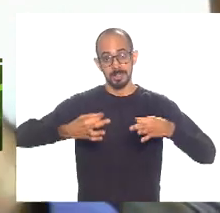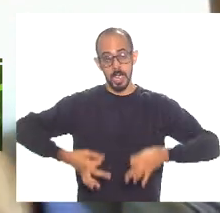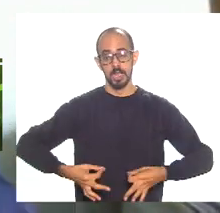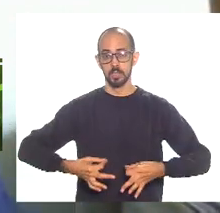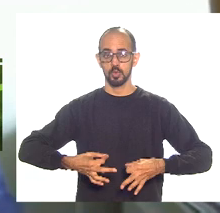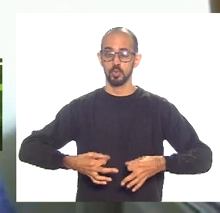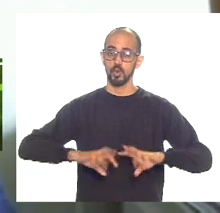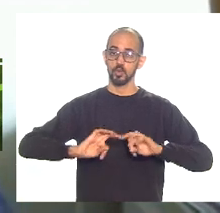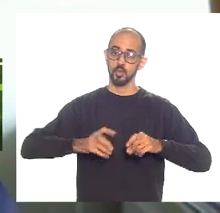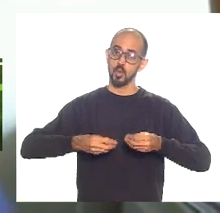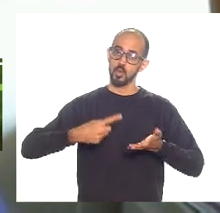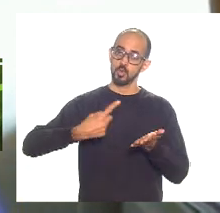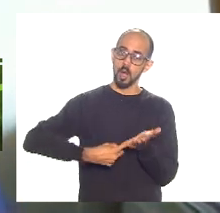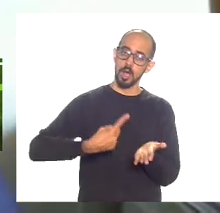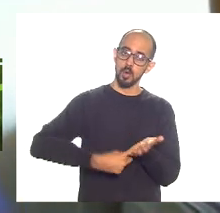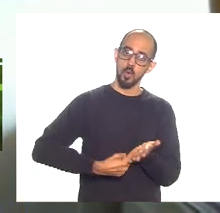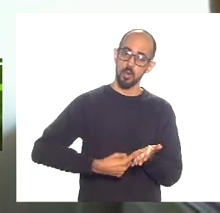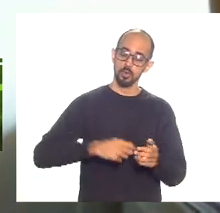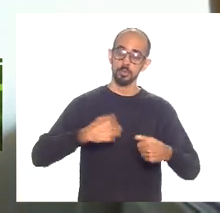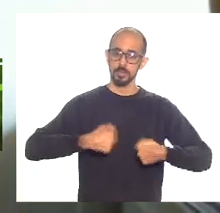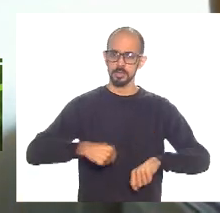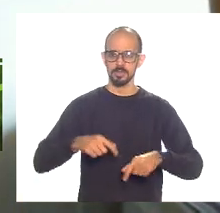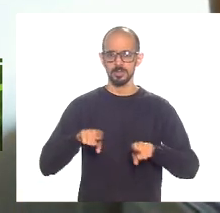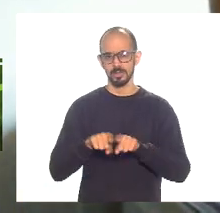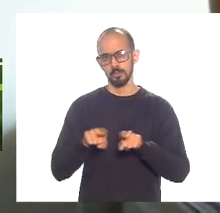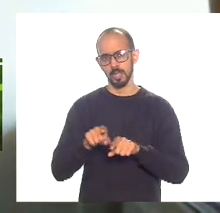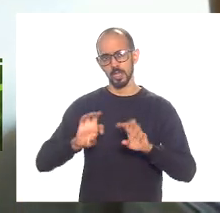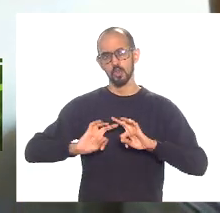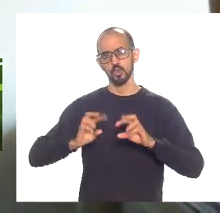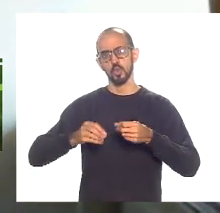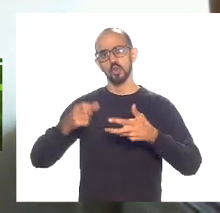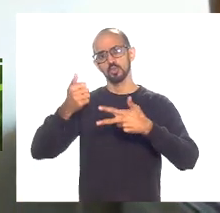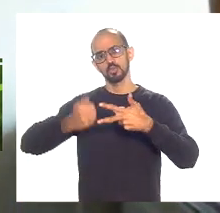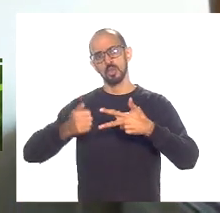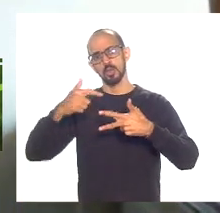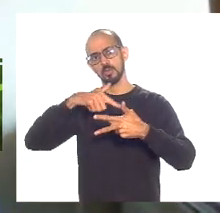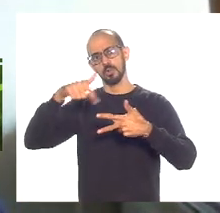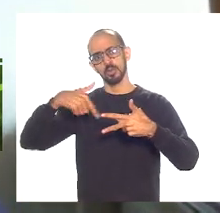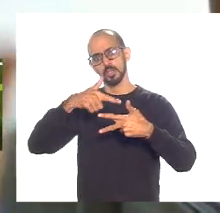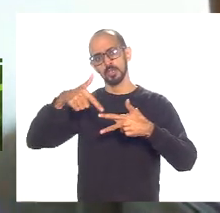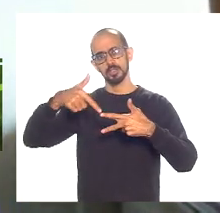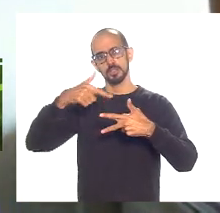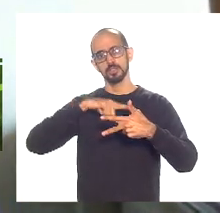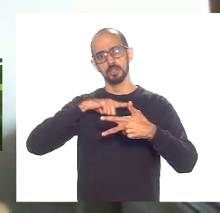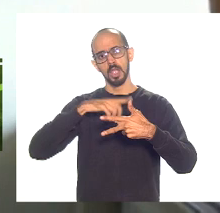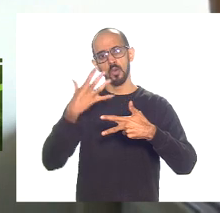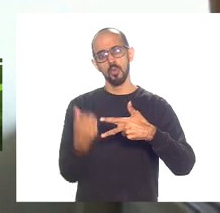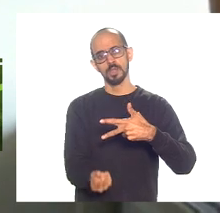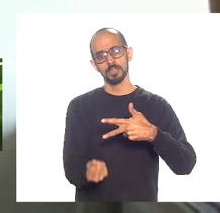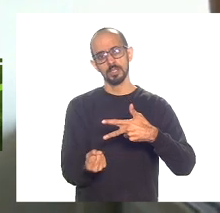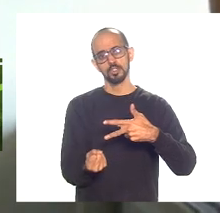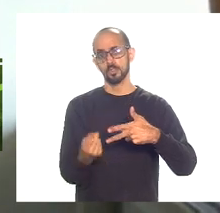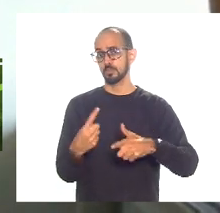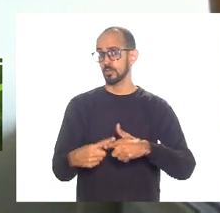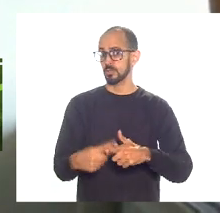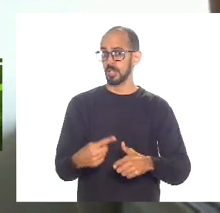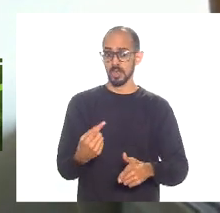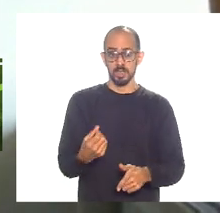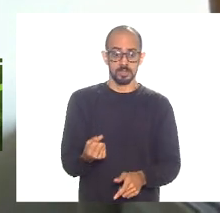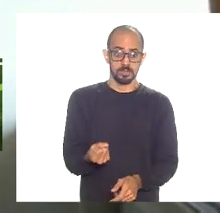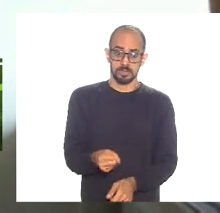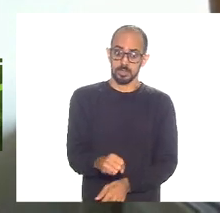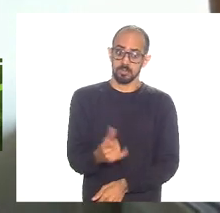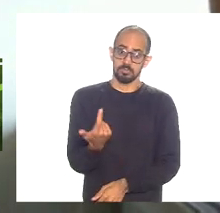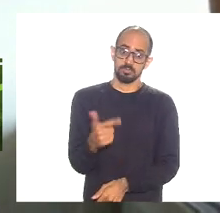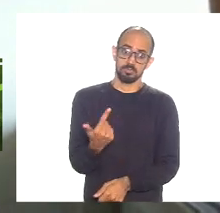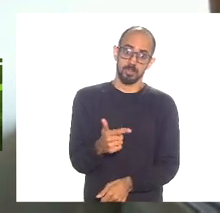acordado é necessário que todos os poderes tenham essa adesão se não é